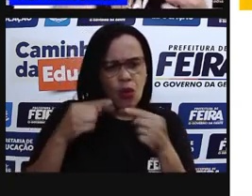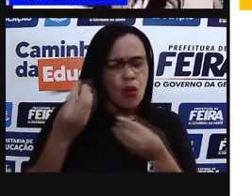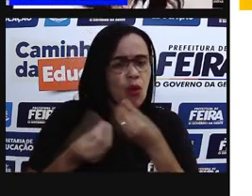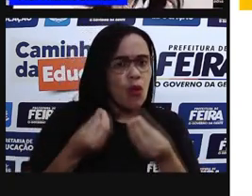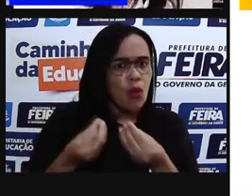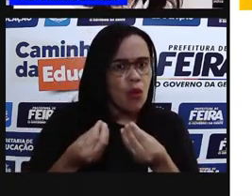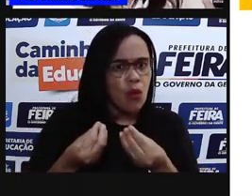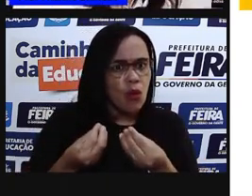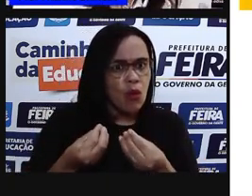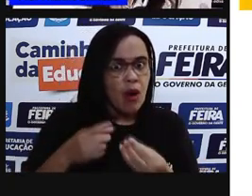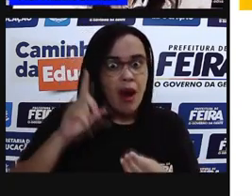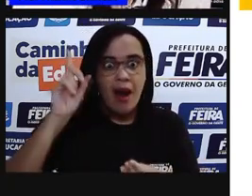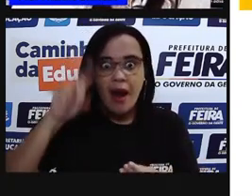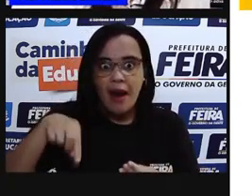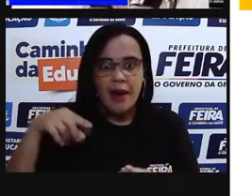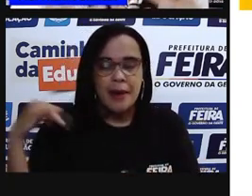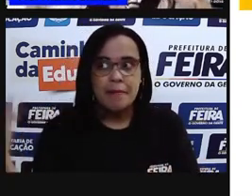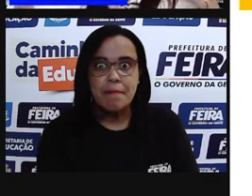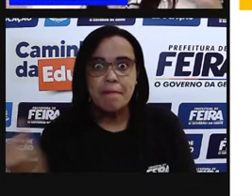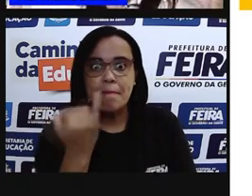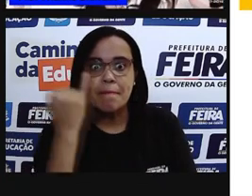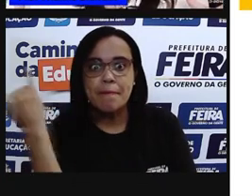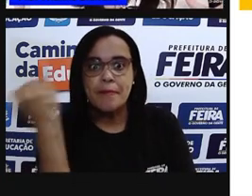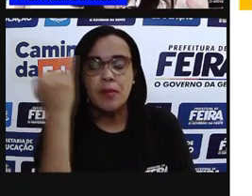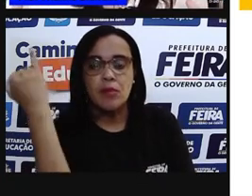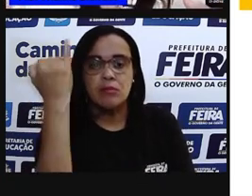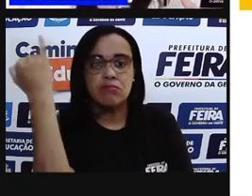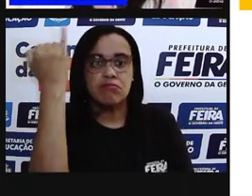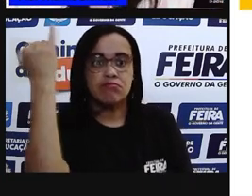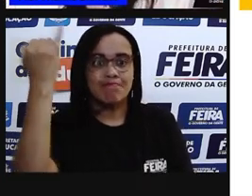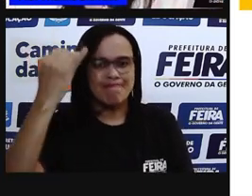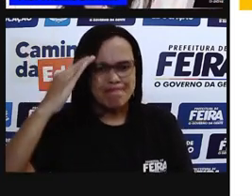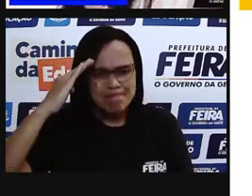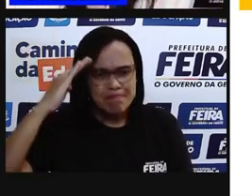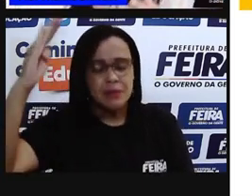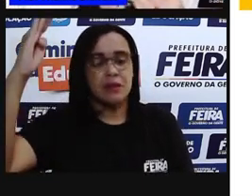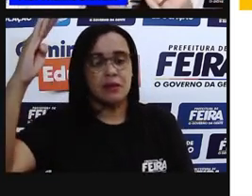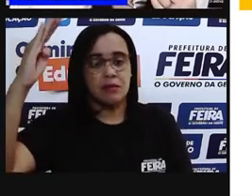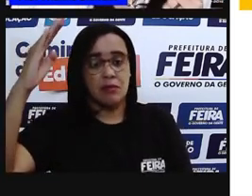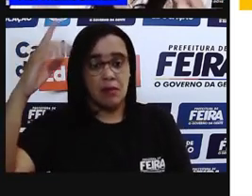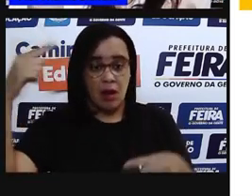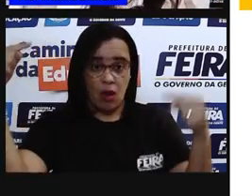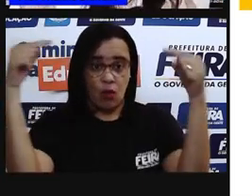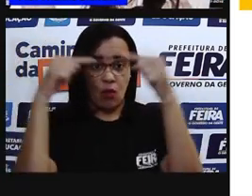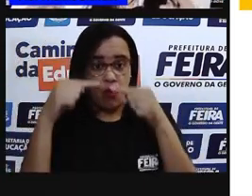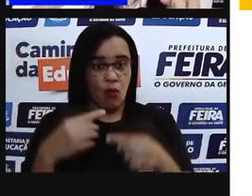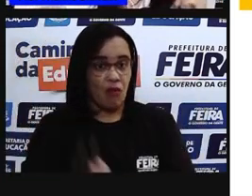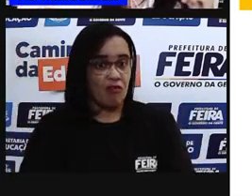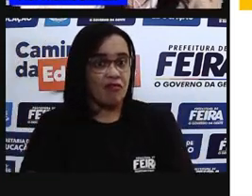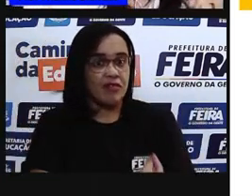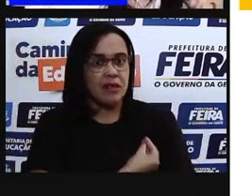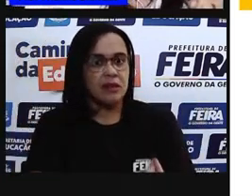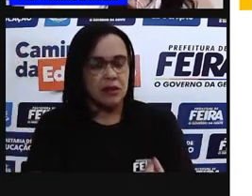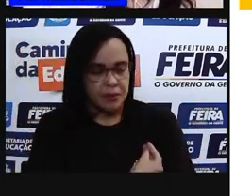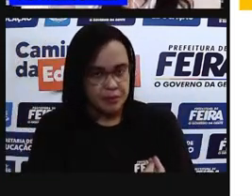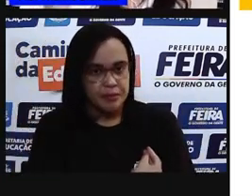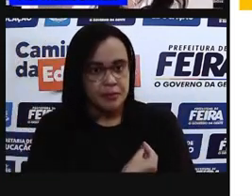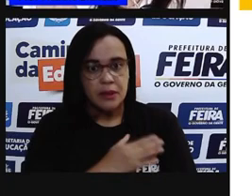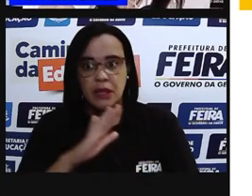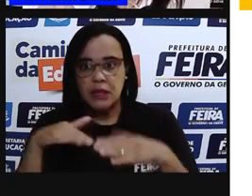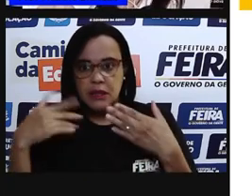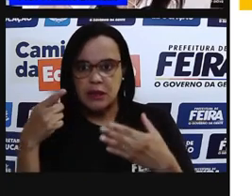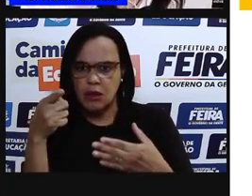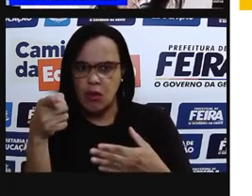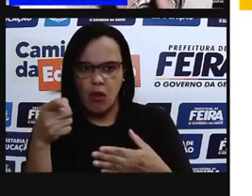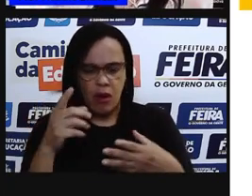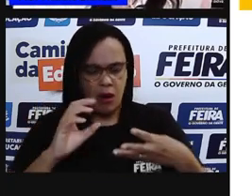É importante, tá? E é importante para o quê? Para a vida. Então, quando a gente diz que a célula é a